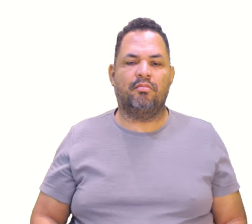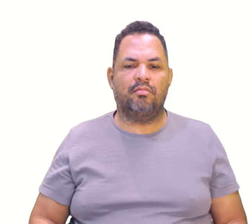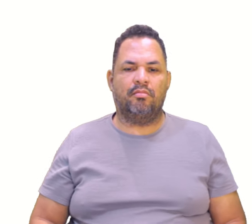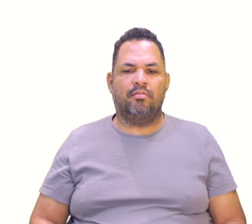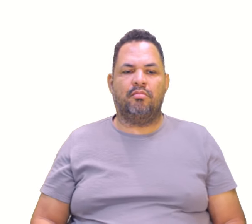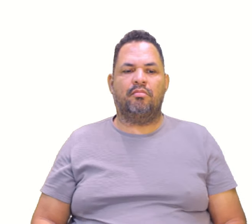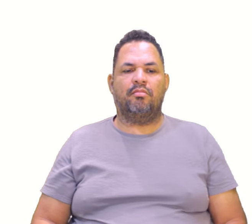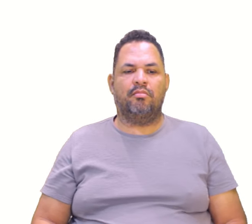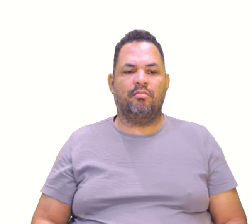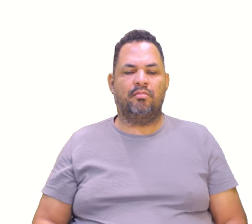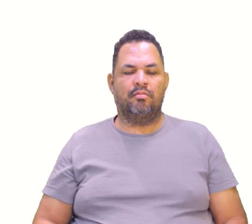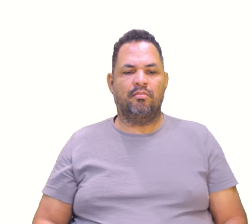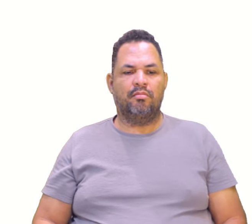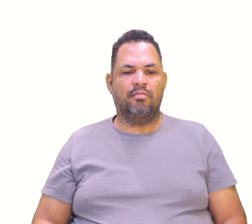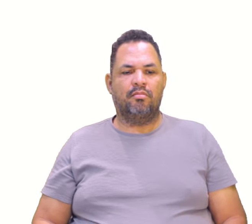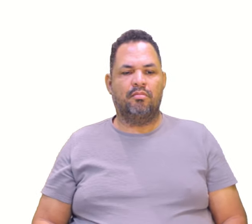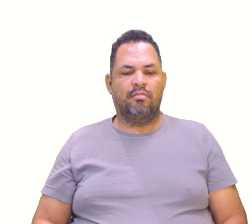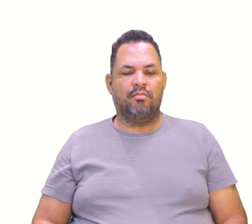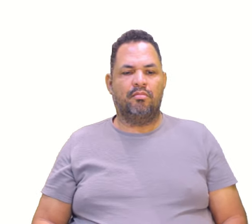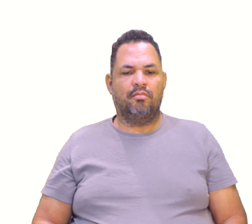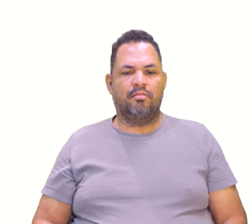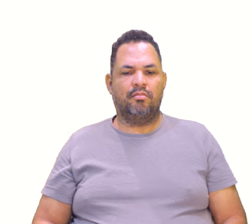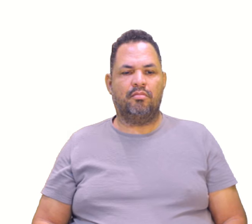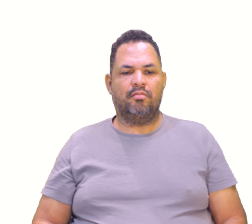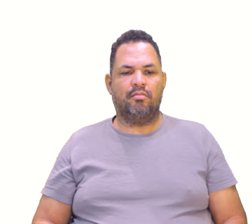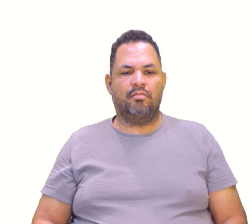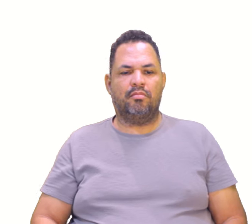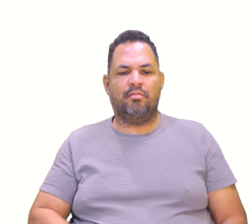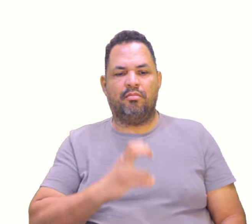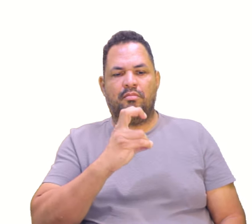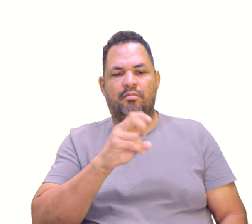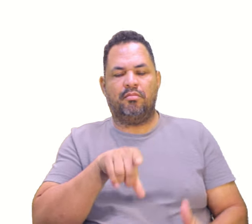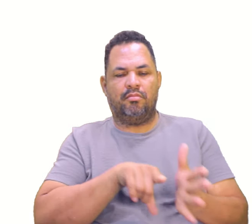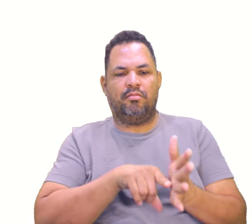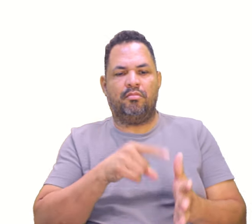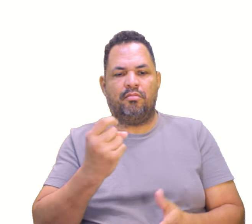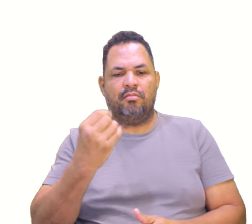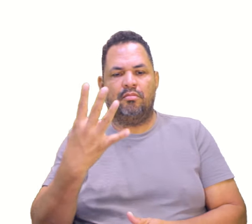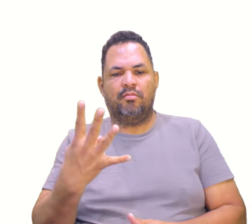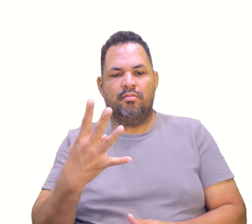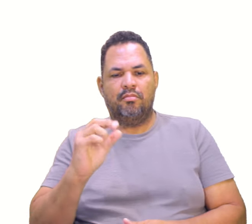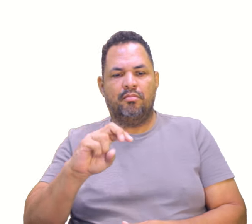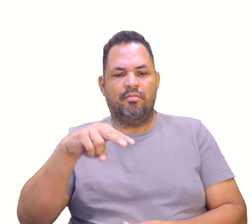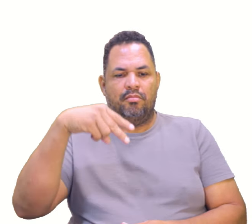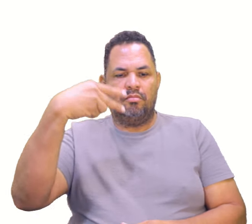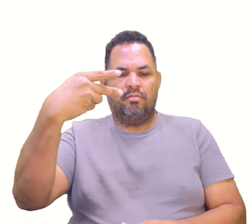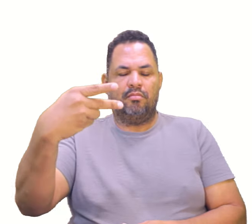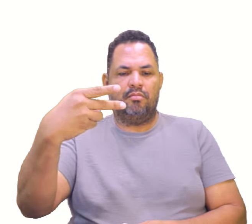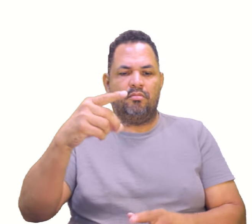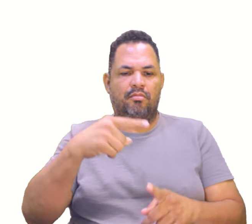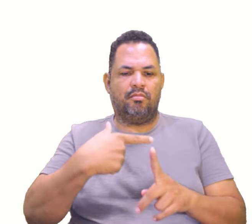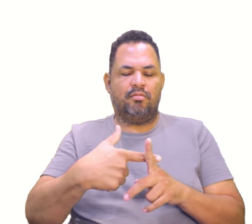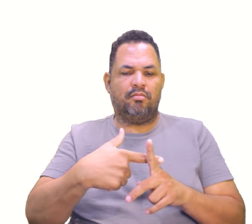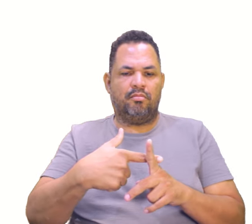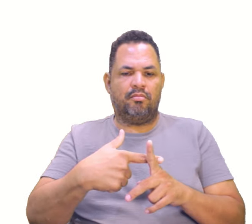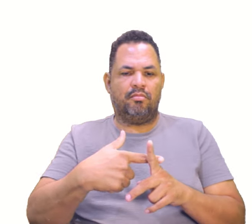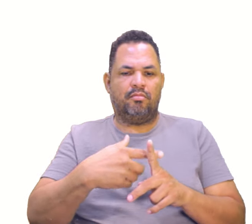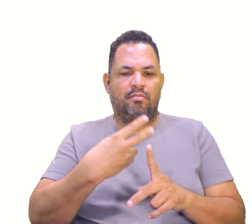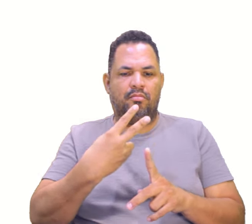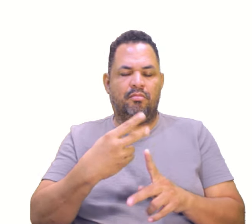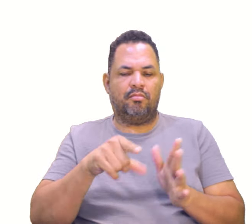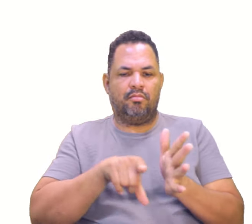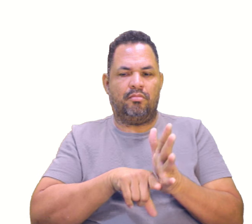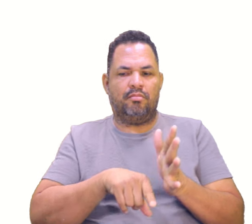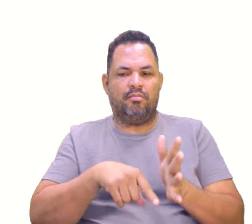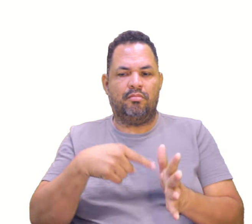detalhe, tá? Para não dar erro. Vamos lá. 5 menos 1? 4. 4 ao quadrado. Mais 2